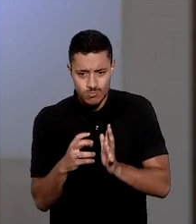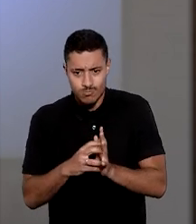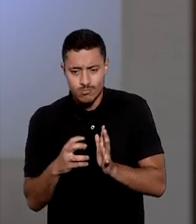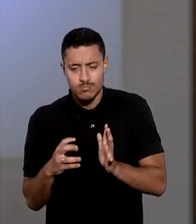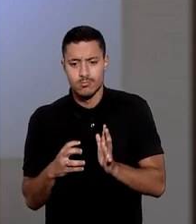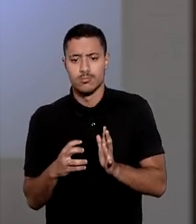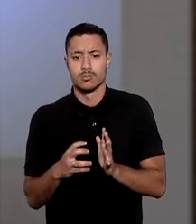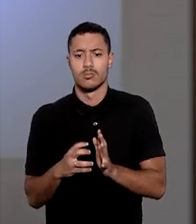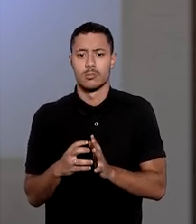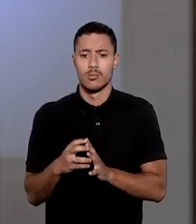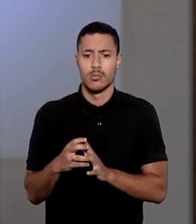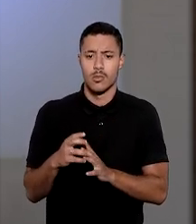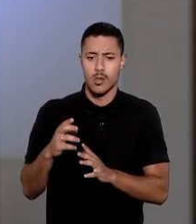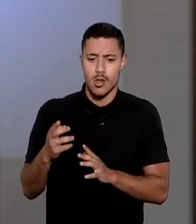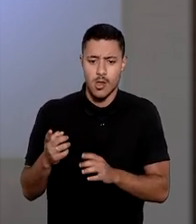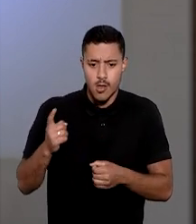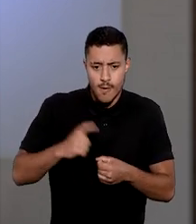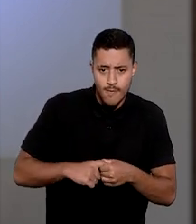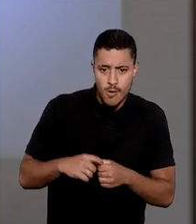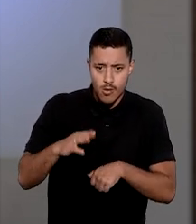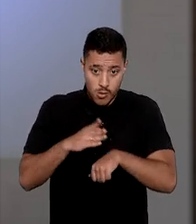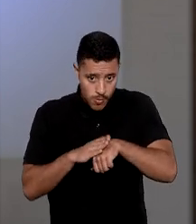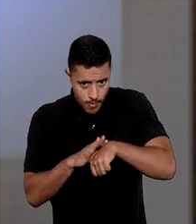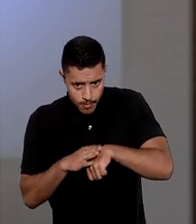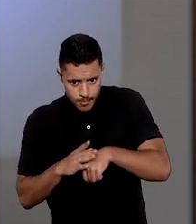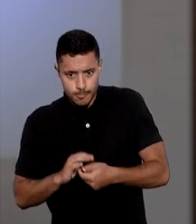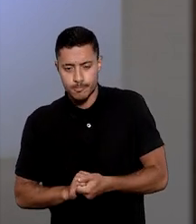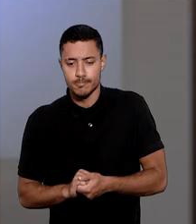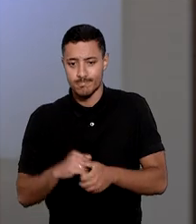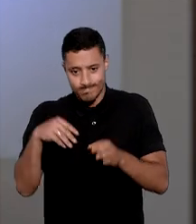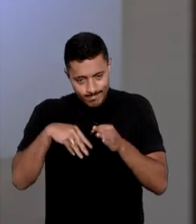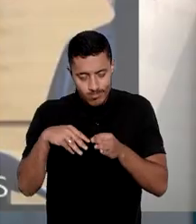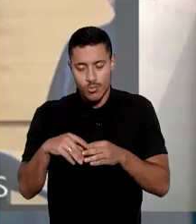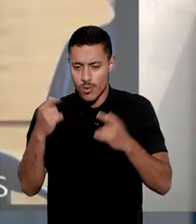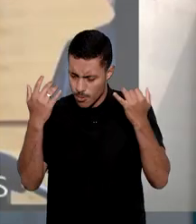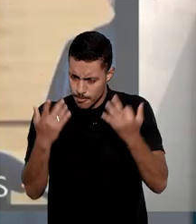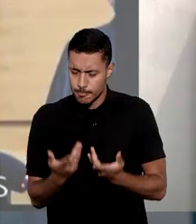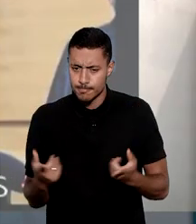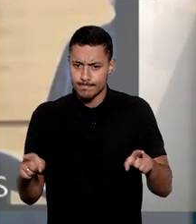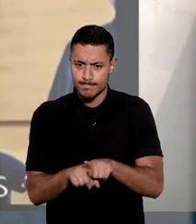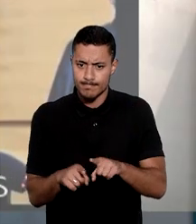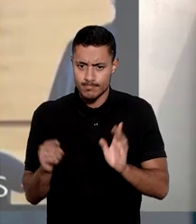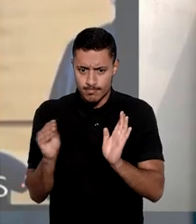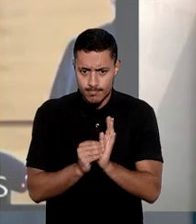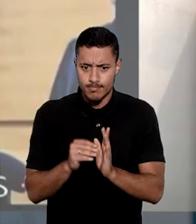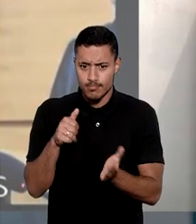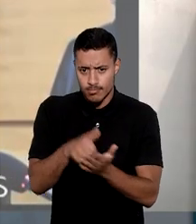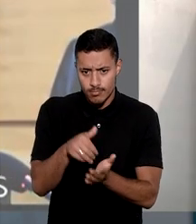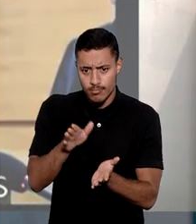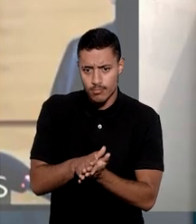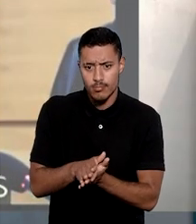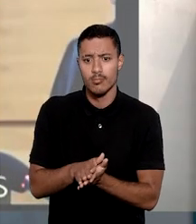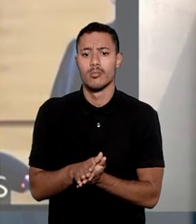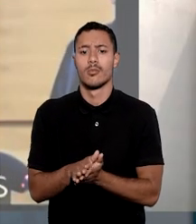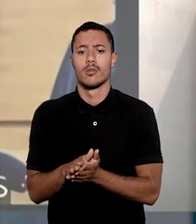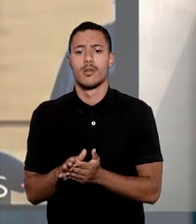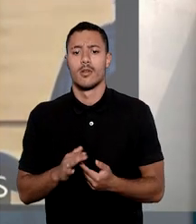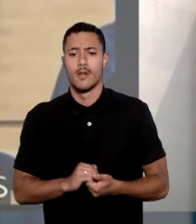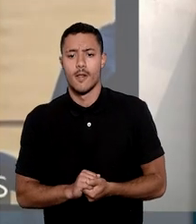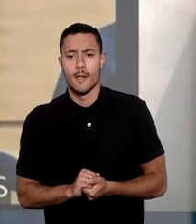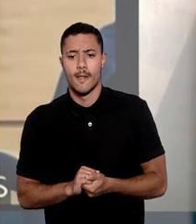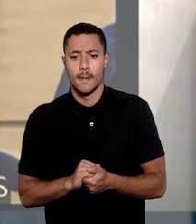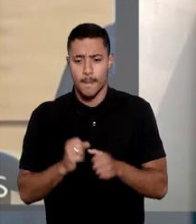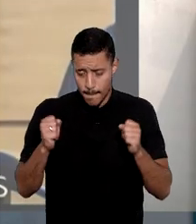doença nem da recidiva da enfermidade. O ministro ainda explicou que a isenção de imposto de renda sobre proventos de